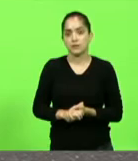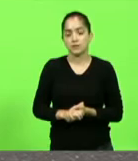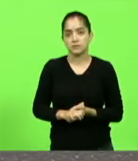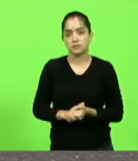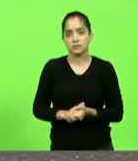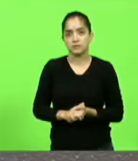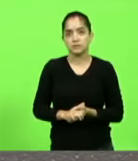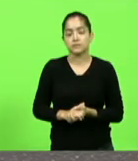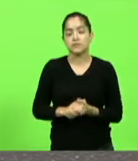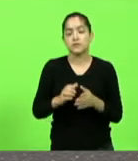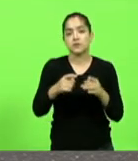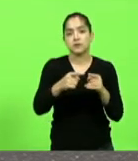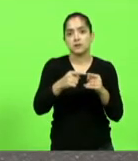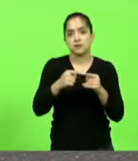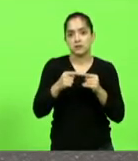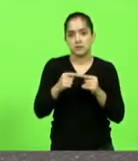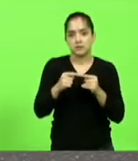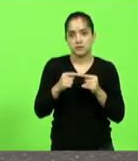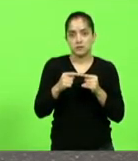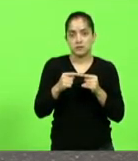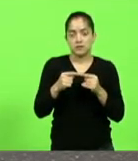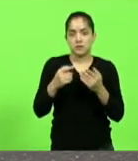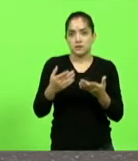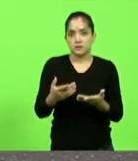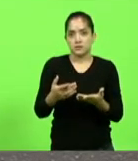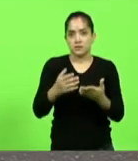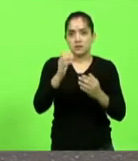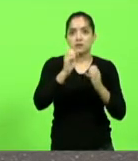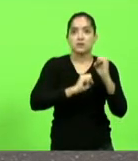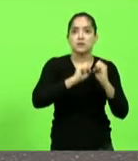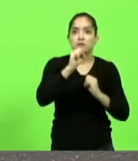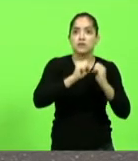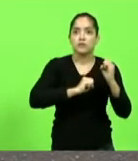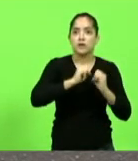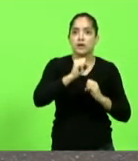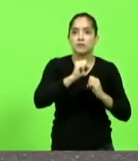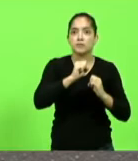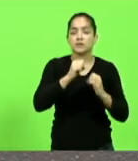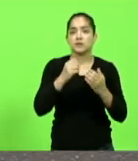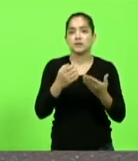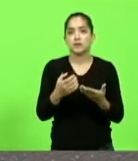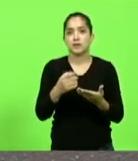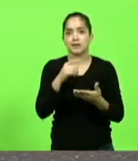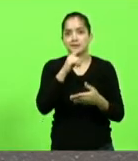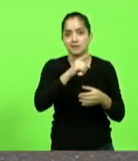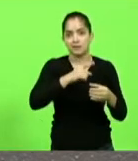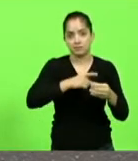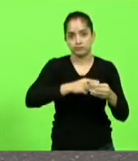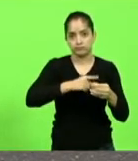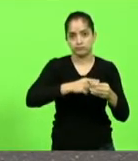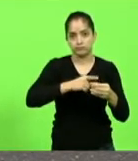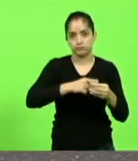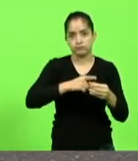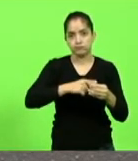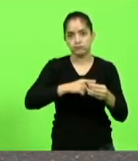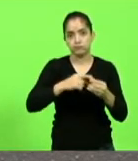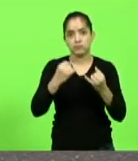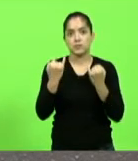licença da fábrica de erração da JBS lá em Itaiópolis deputado Silvio